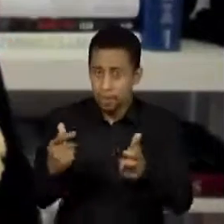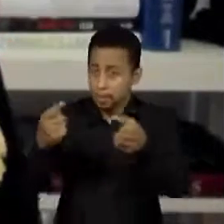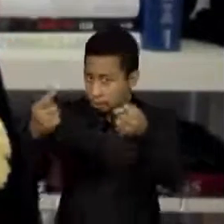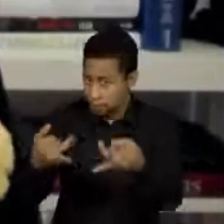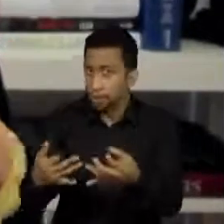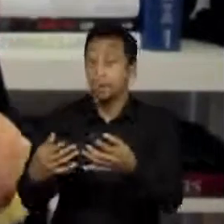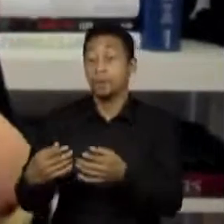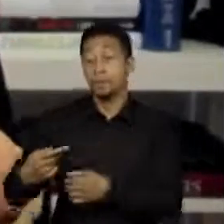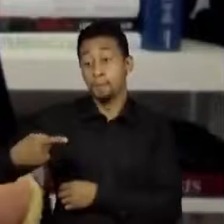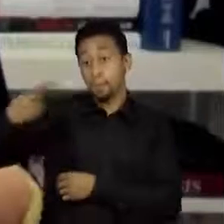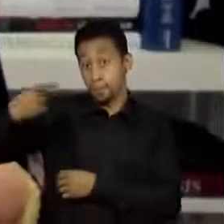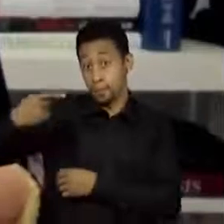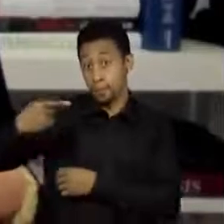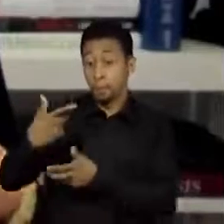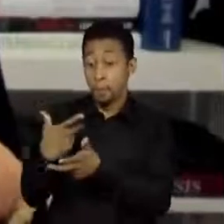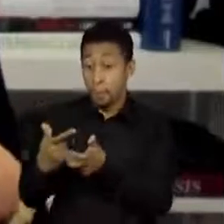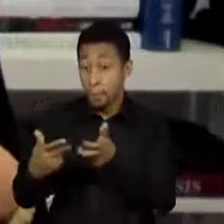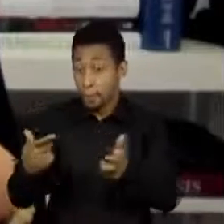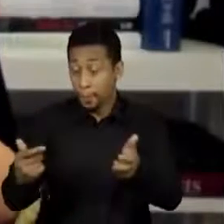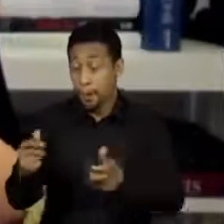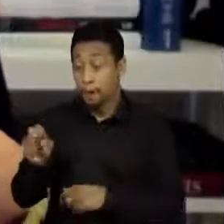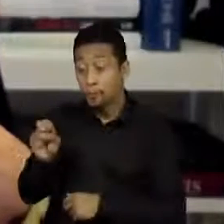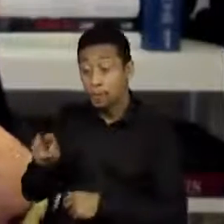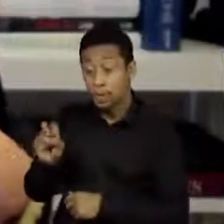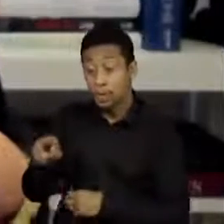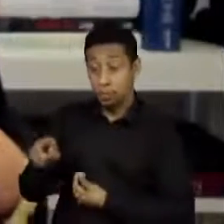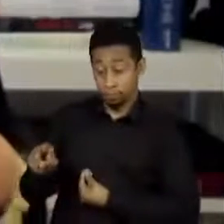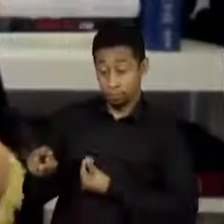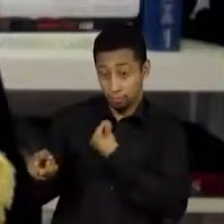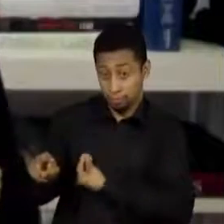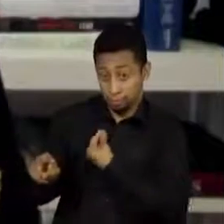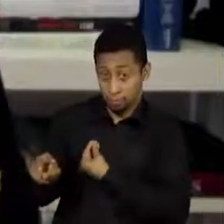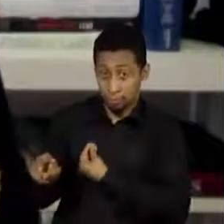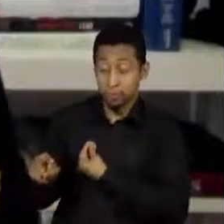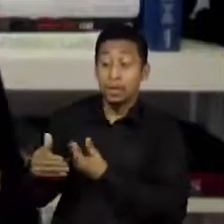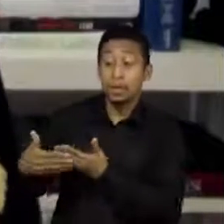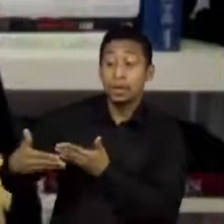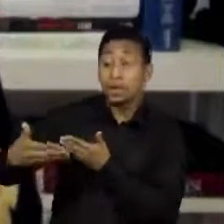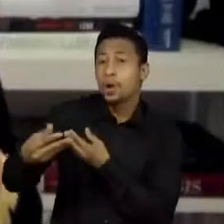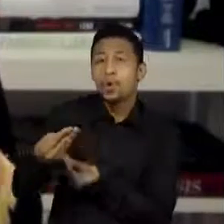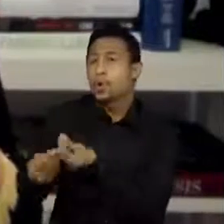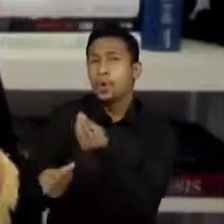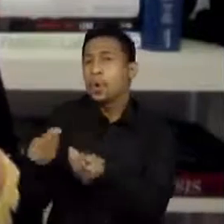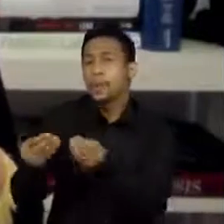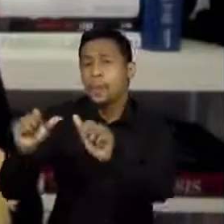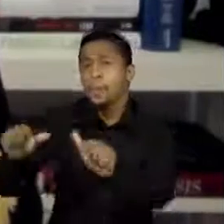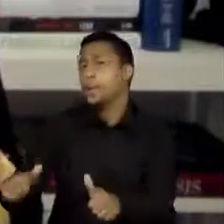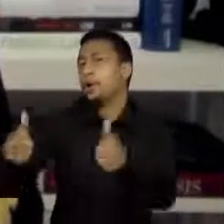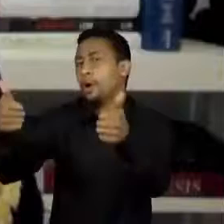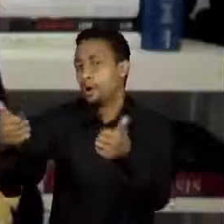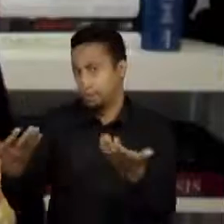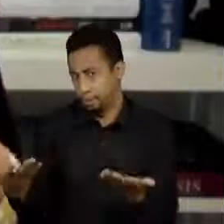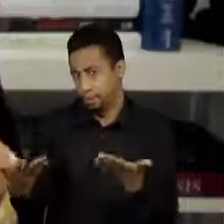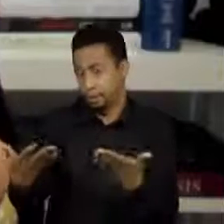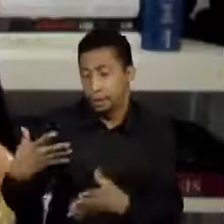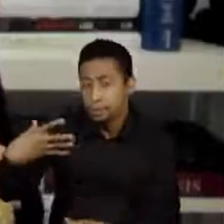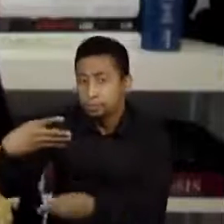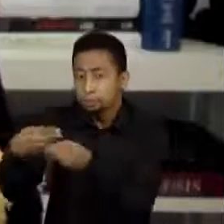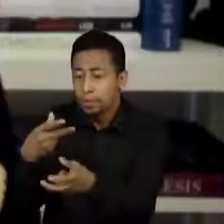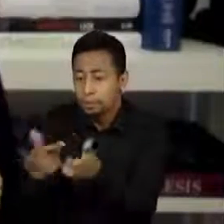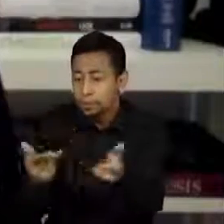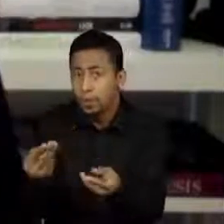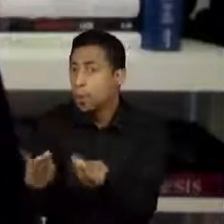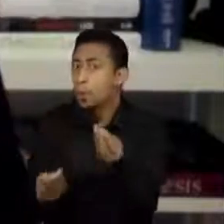com vacina inativada, como é que a gente melhora isso? Como é a gente dá um reforço com um nível muito